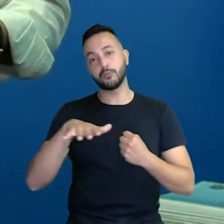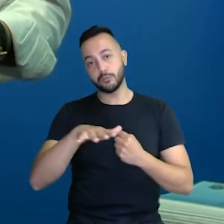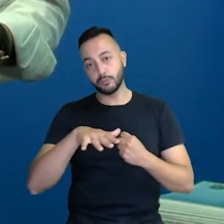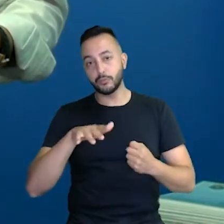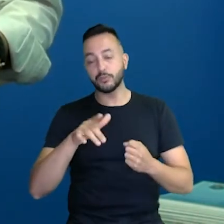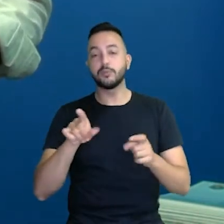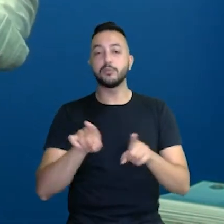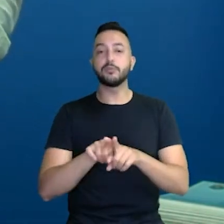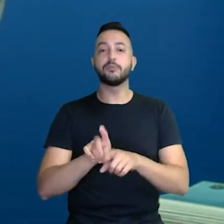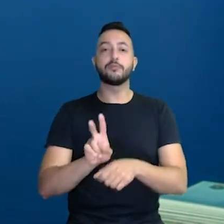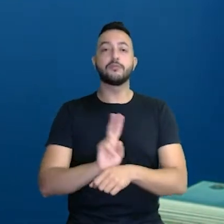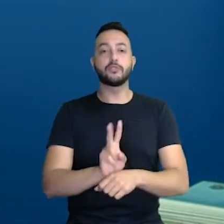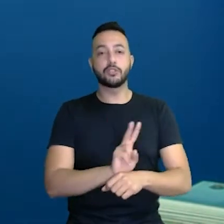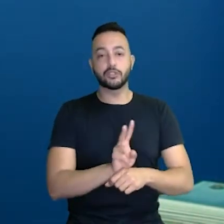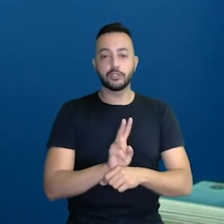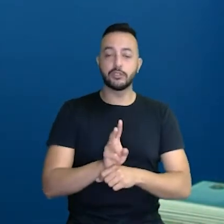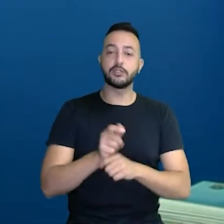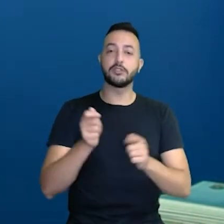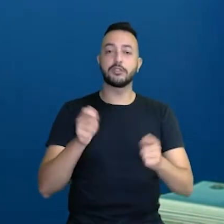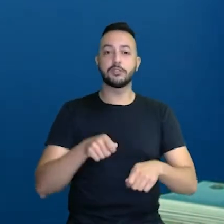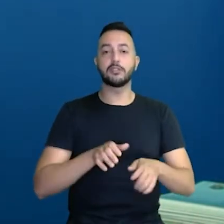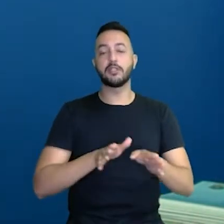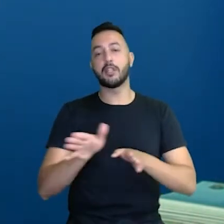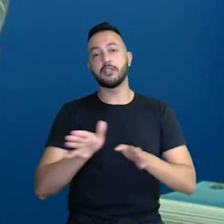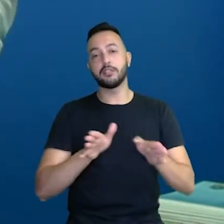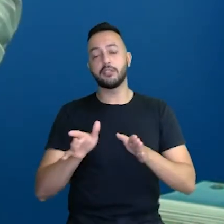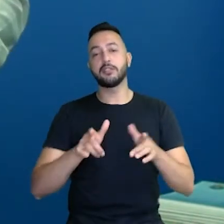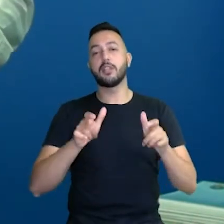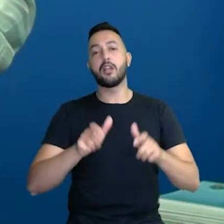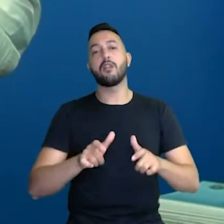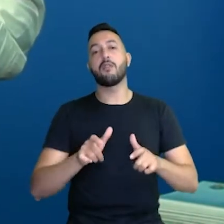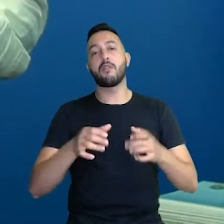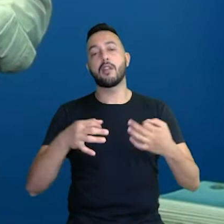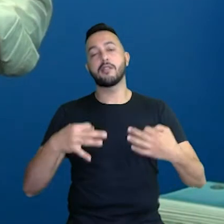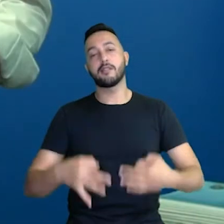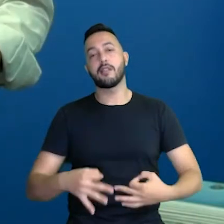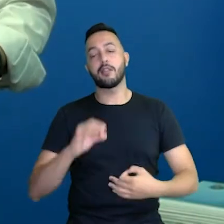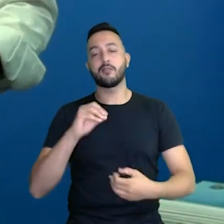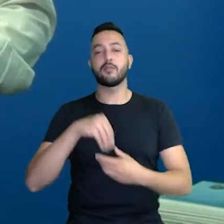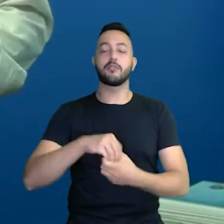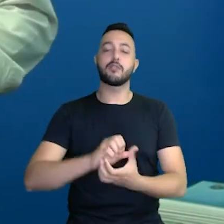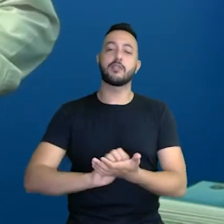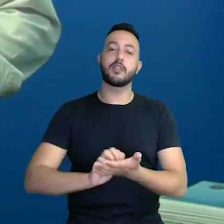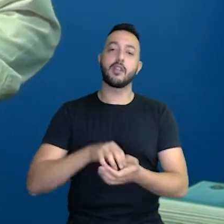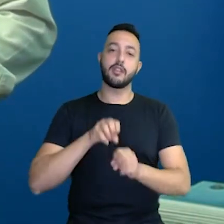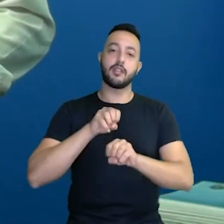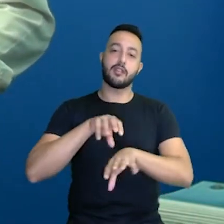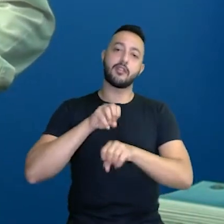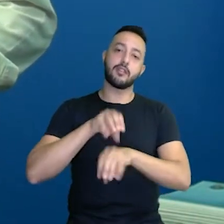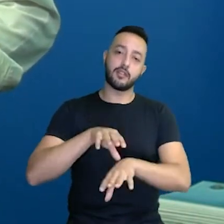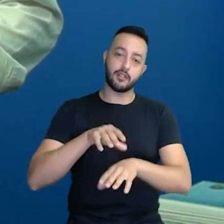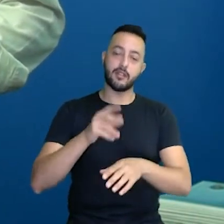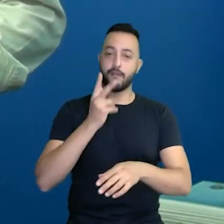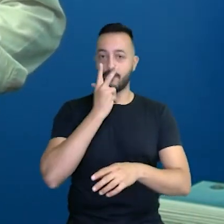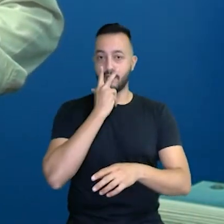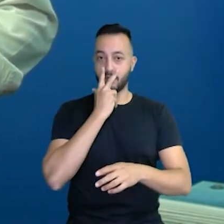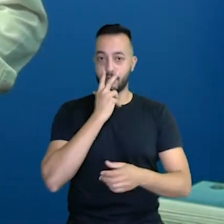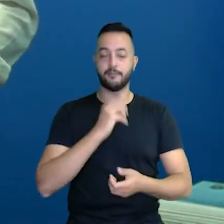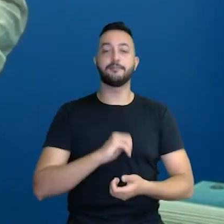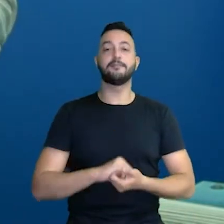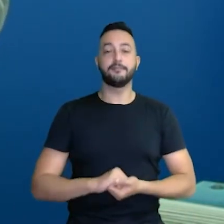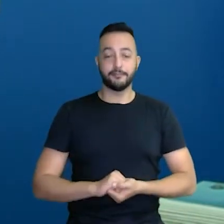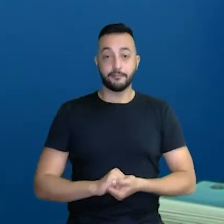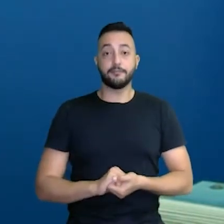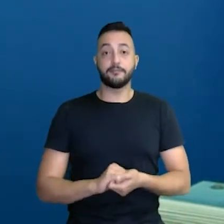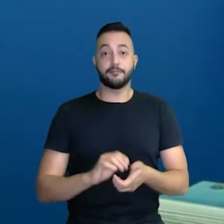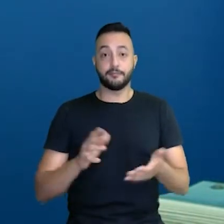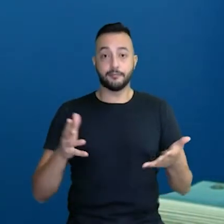órgãos fiscalizadores tenham acesso aos lugares certos dentro da SEDUC, a Secretaria de Educação da Vitória de Santo Antão.